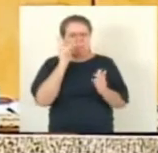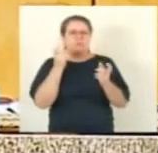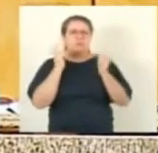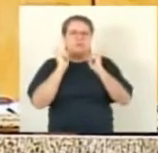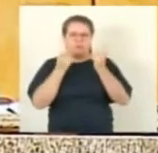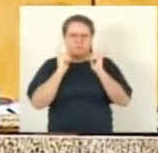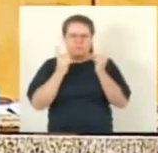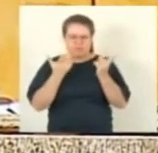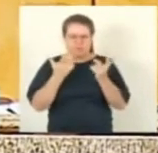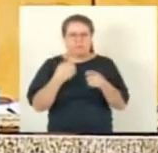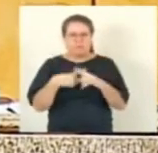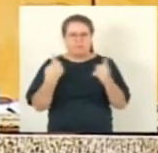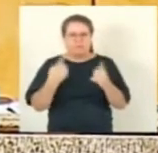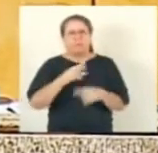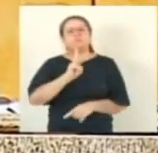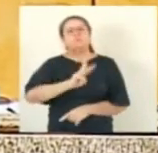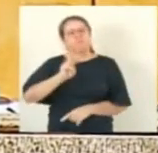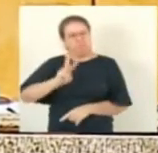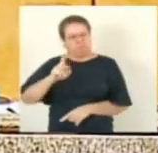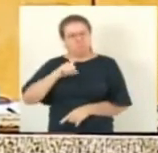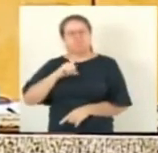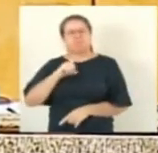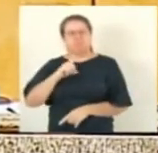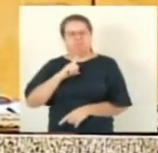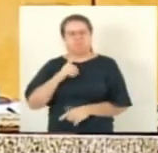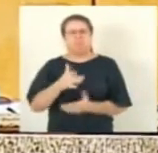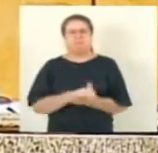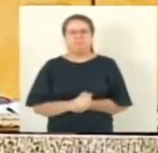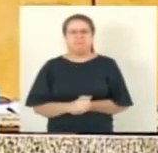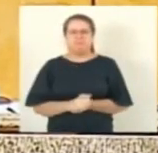disponibilizada no site da ALIS.